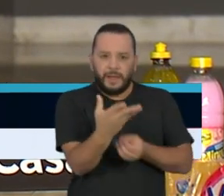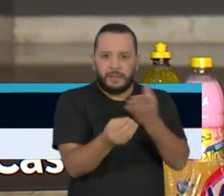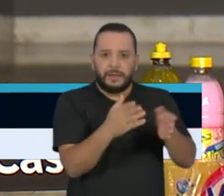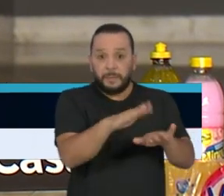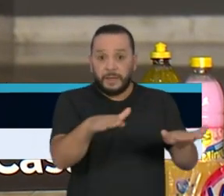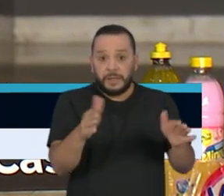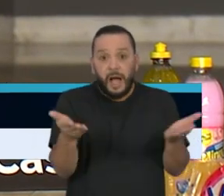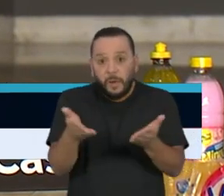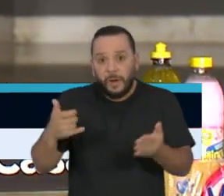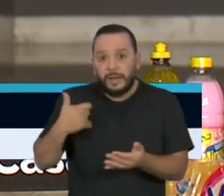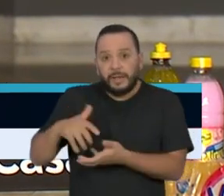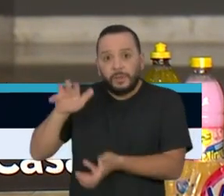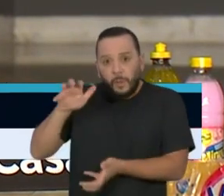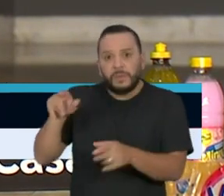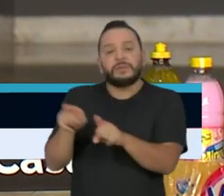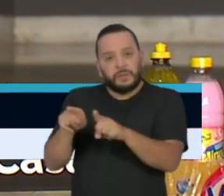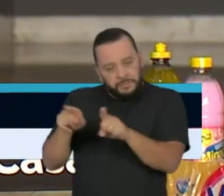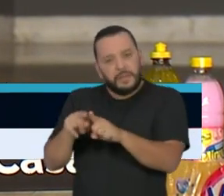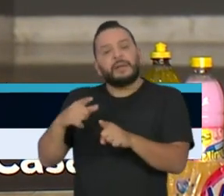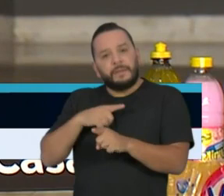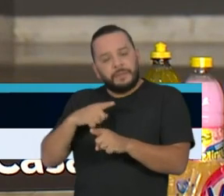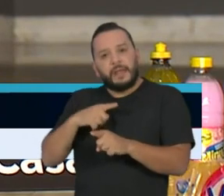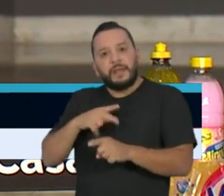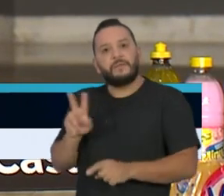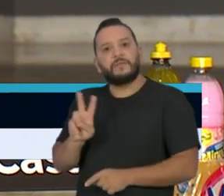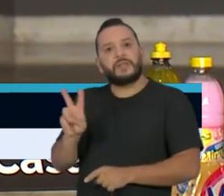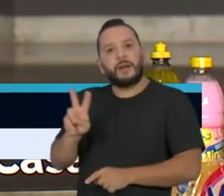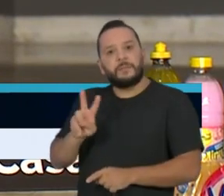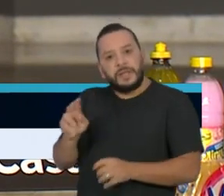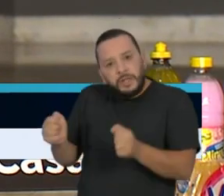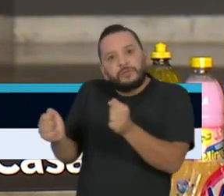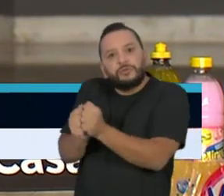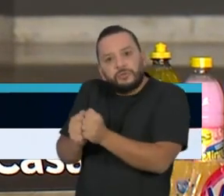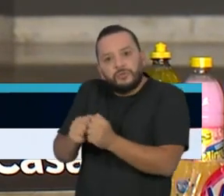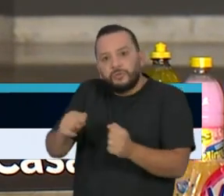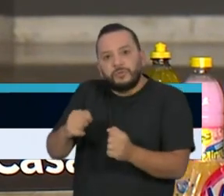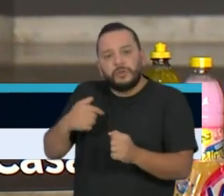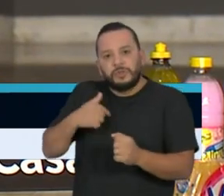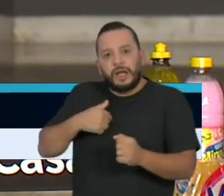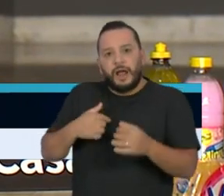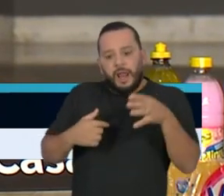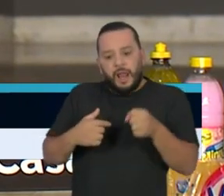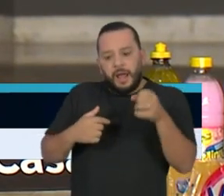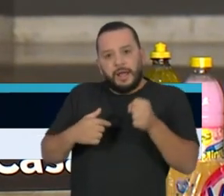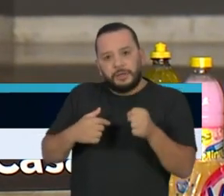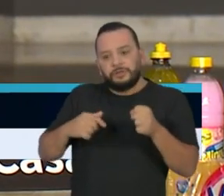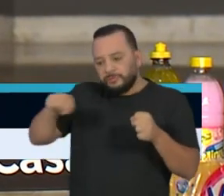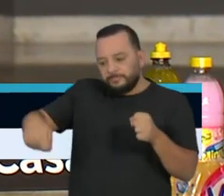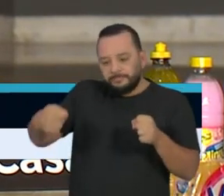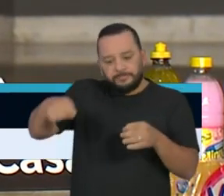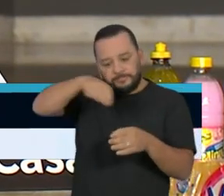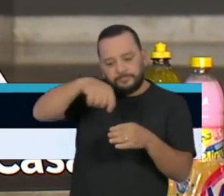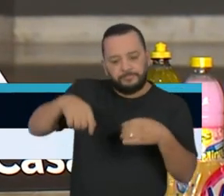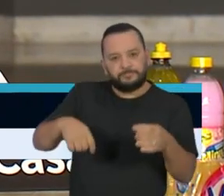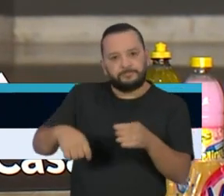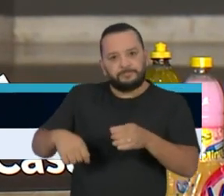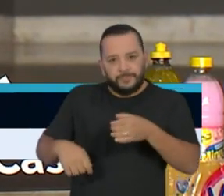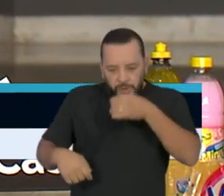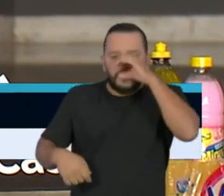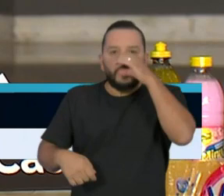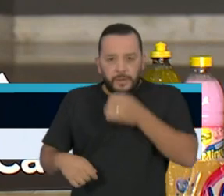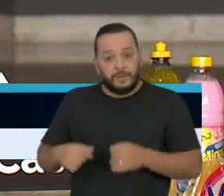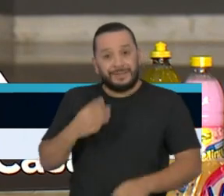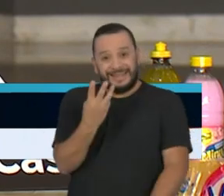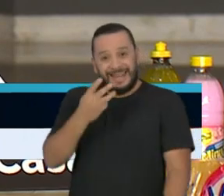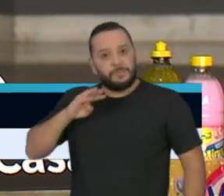acrescido de suplementação nutricional proteica, especial para sêniores. Quase 3 milhões de recursos investidos,